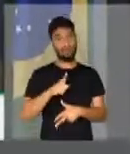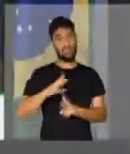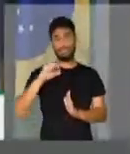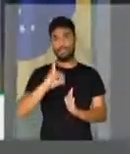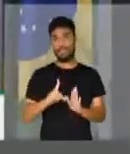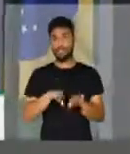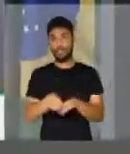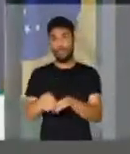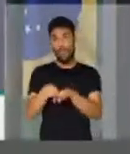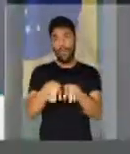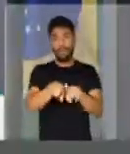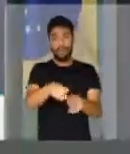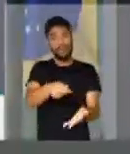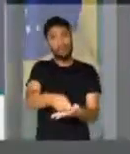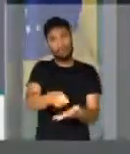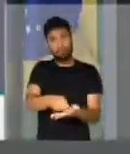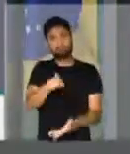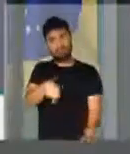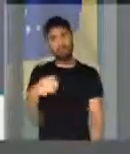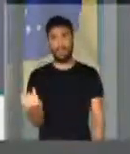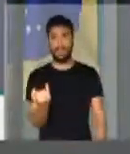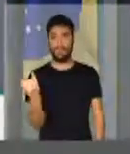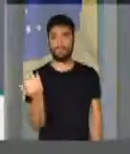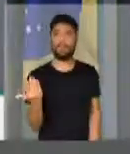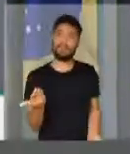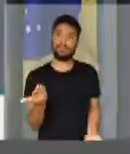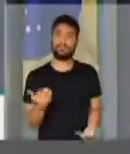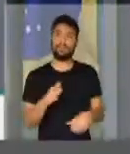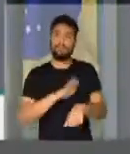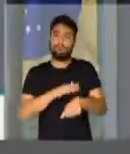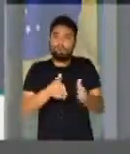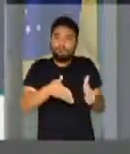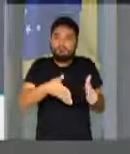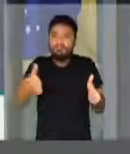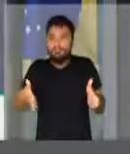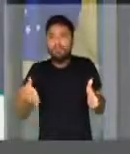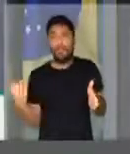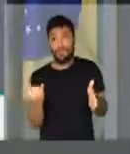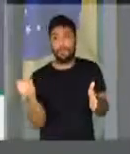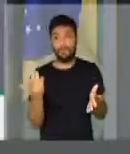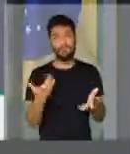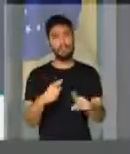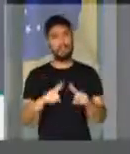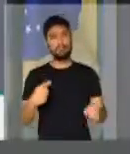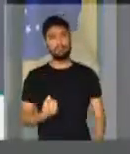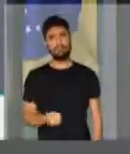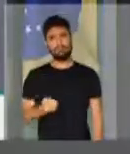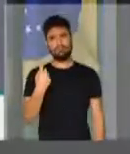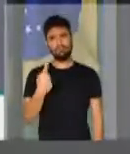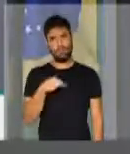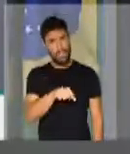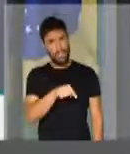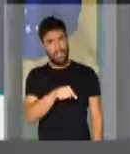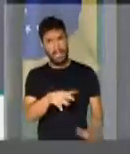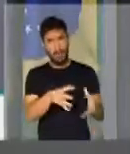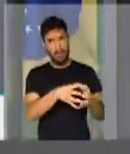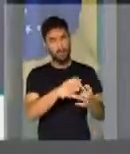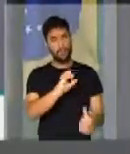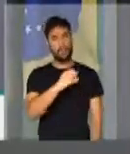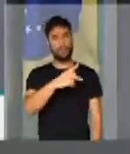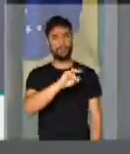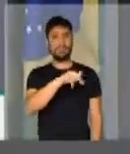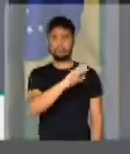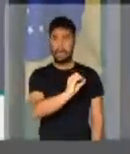direitos e os mesmos deveres. É um passo importante abrir esse prazo e me causa estranhamento à oposição defender tanto esse